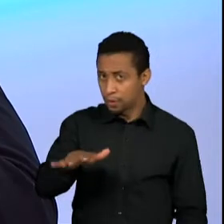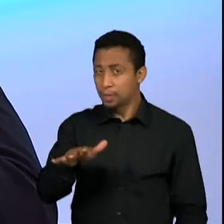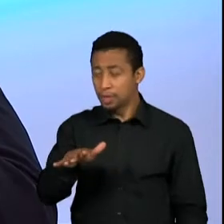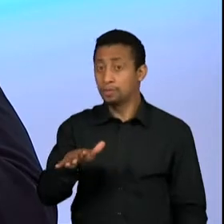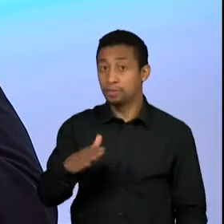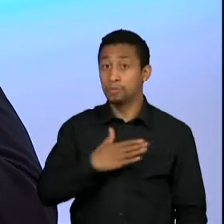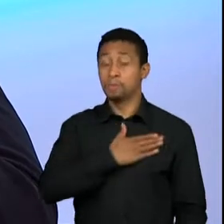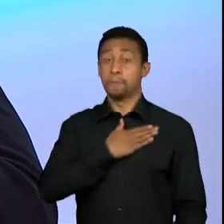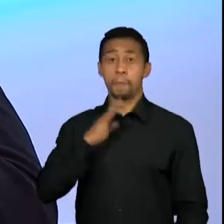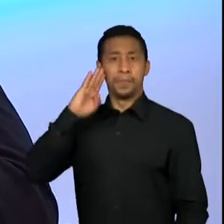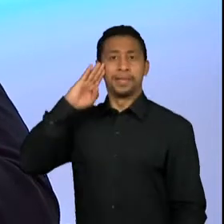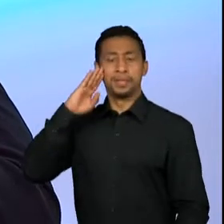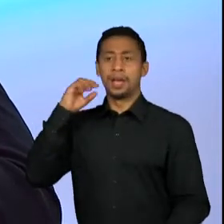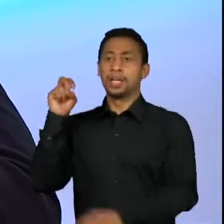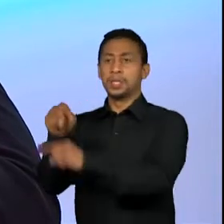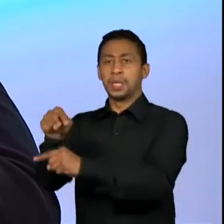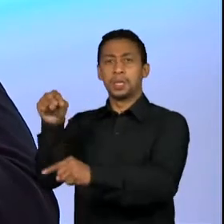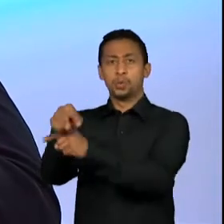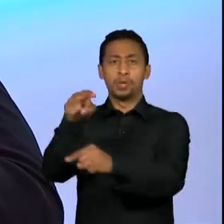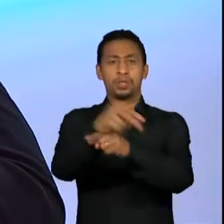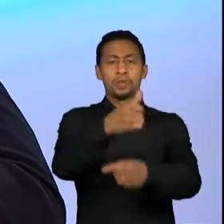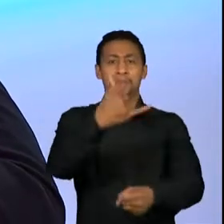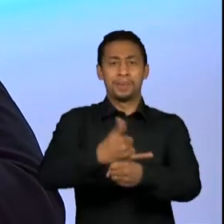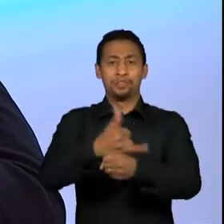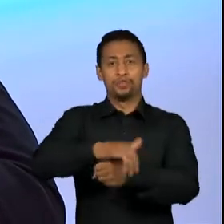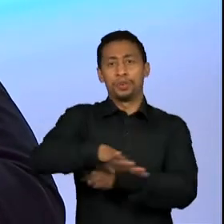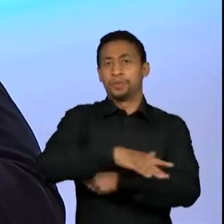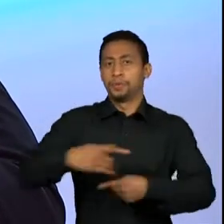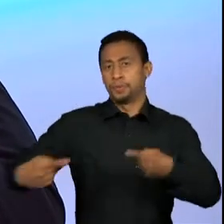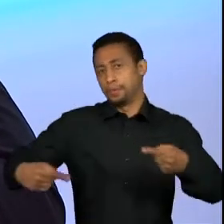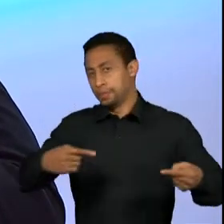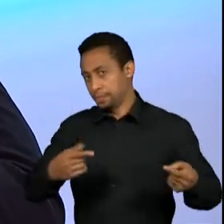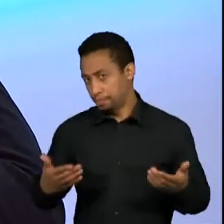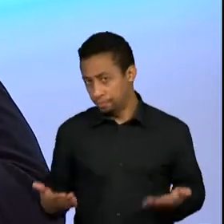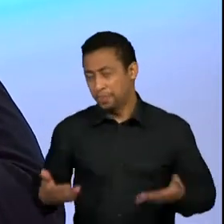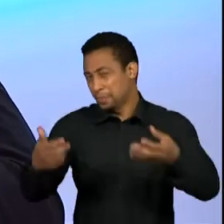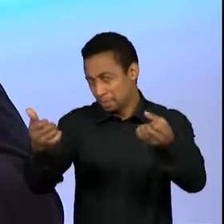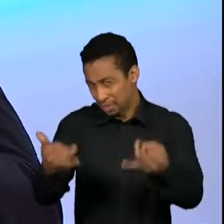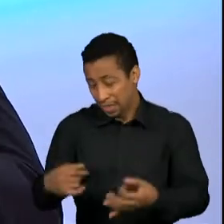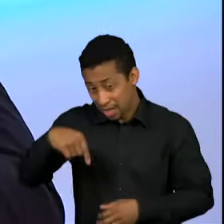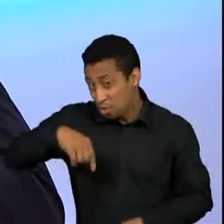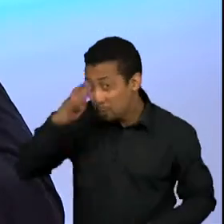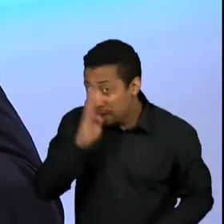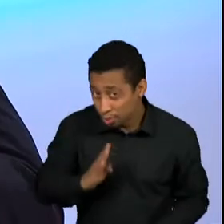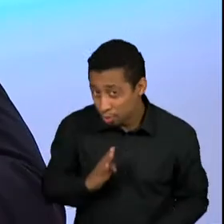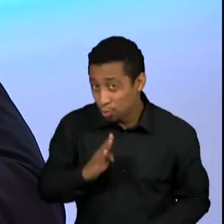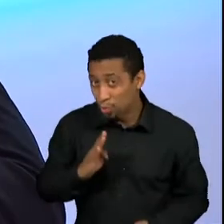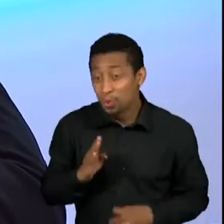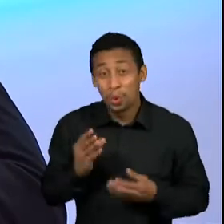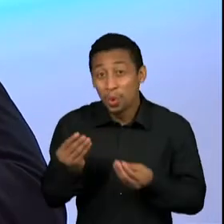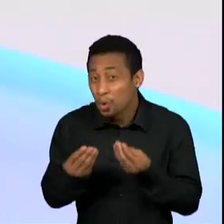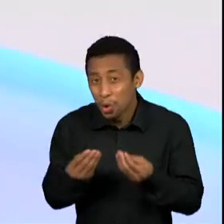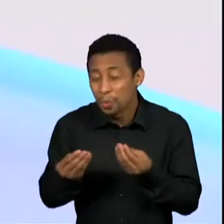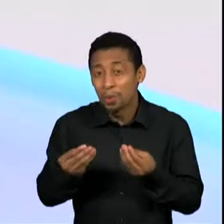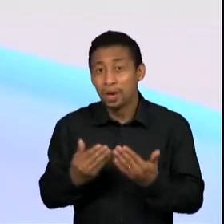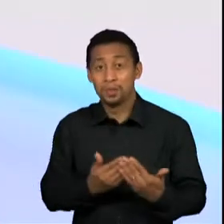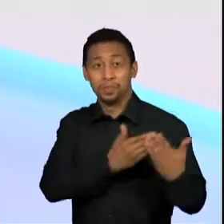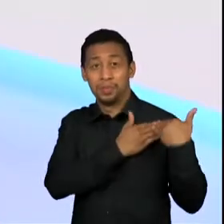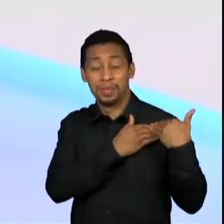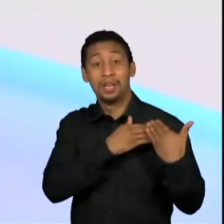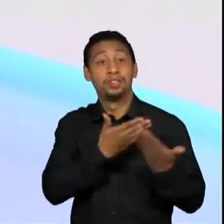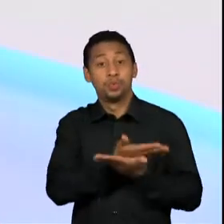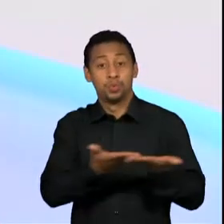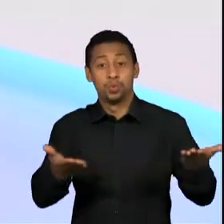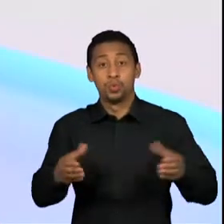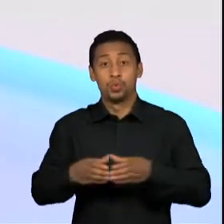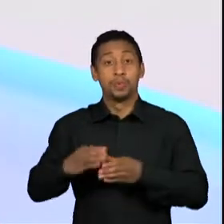diversos ministérios. Como a senhora vê hoje o papel dos militares na política brasileira e no governo? Naquela situação era